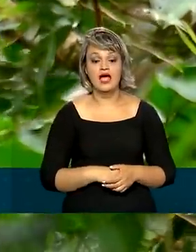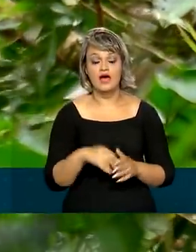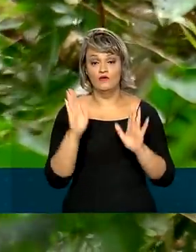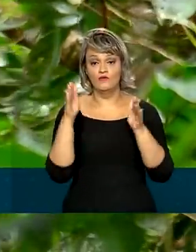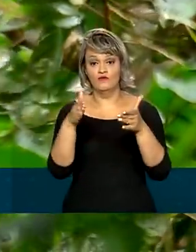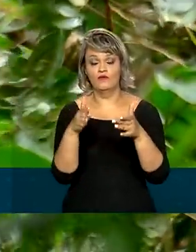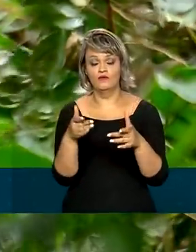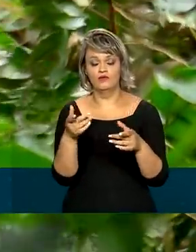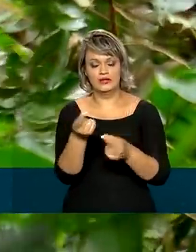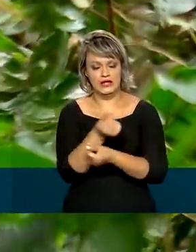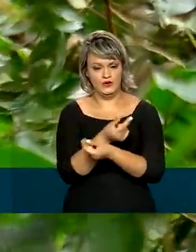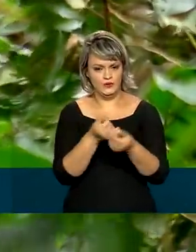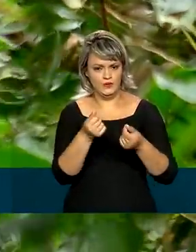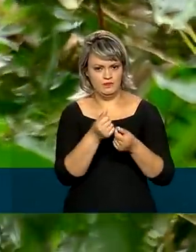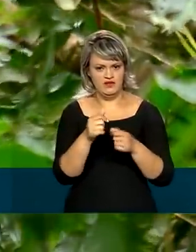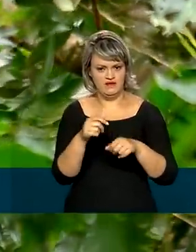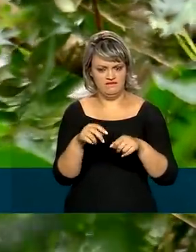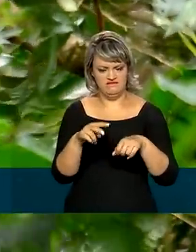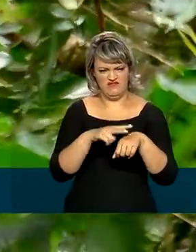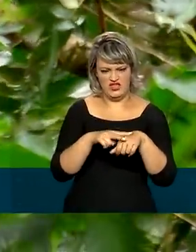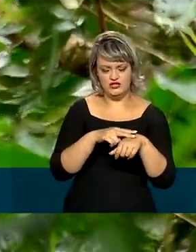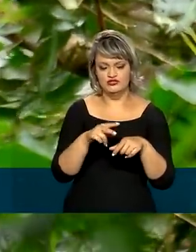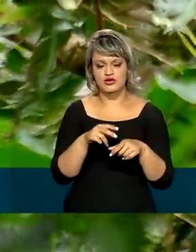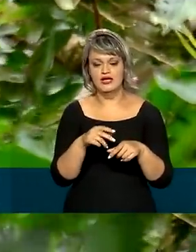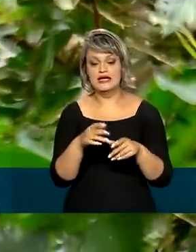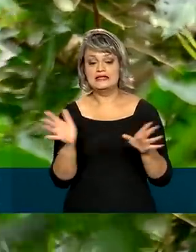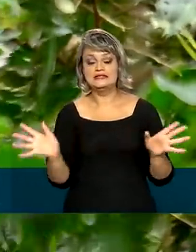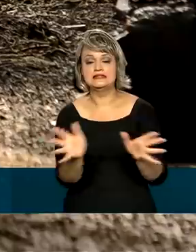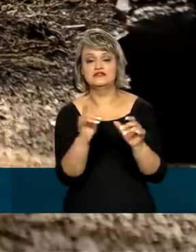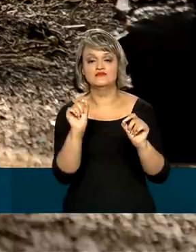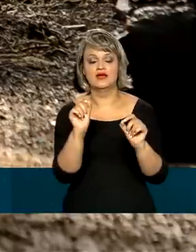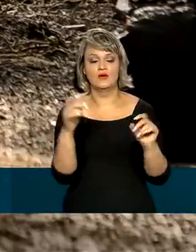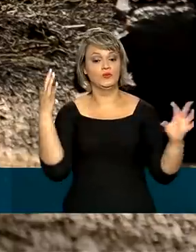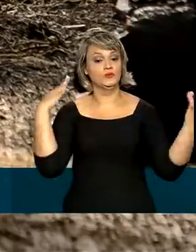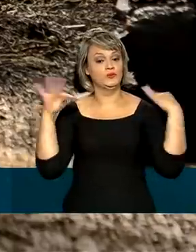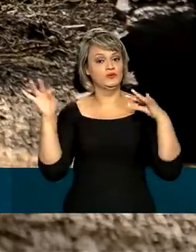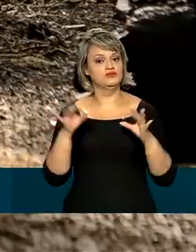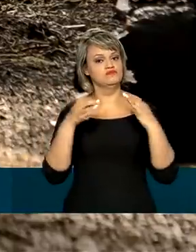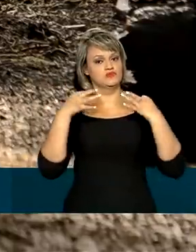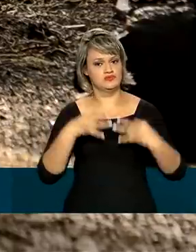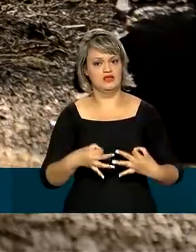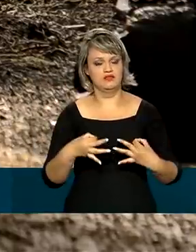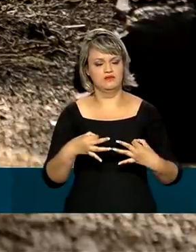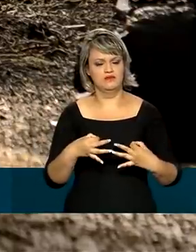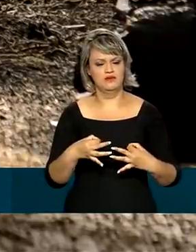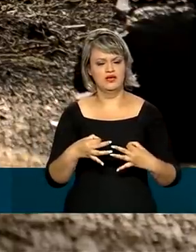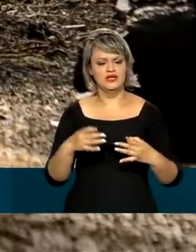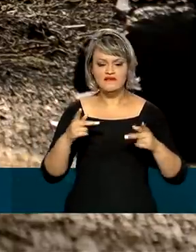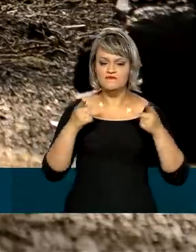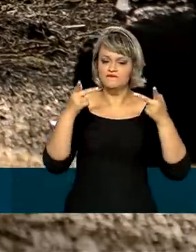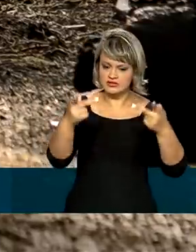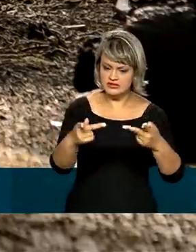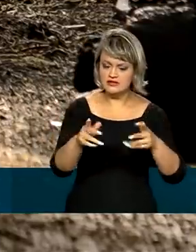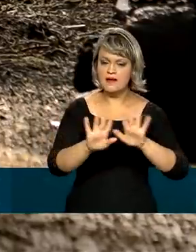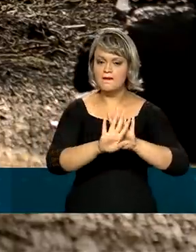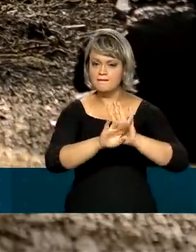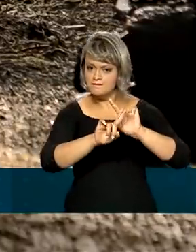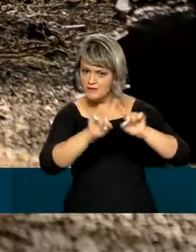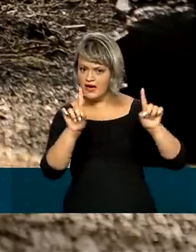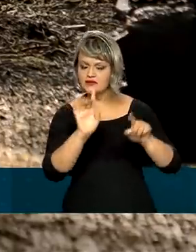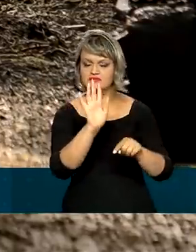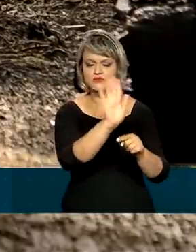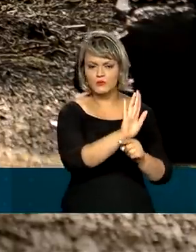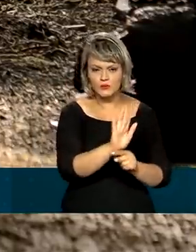verde, o ICMBio atua para incentivar com equilíbrio o turismo responsável, que preserva o meio ambiente e